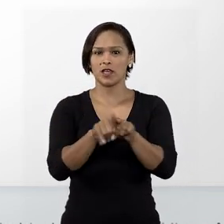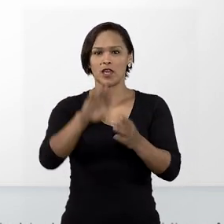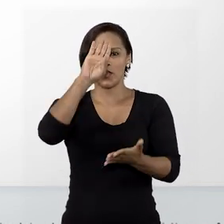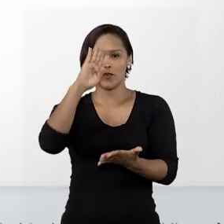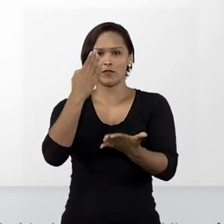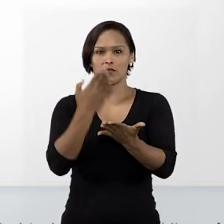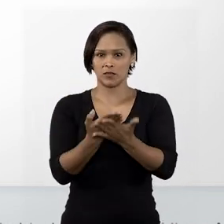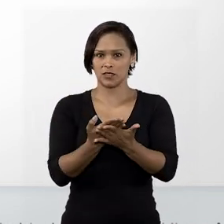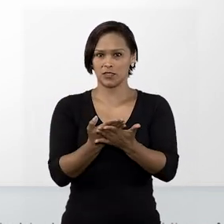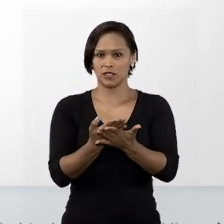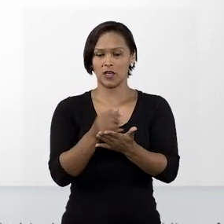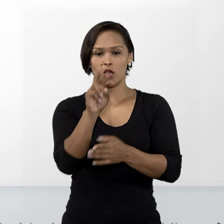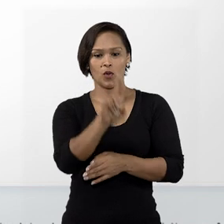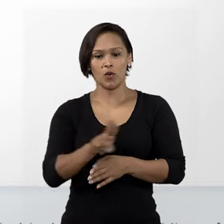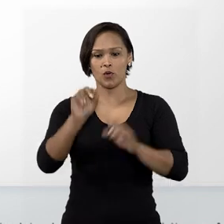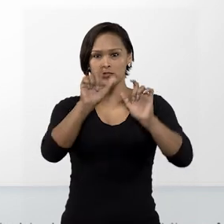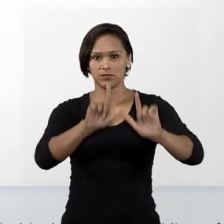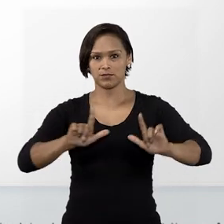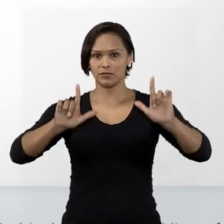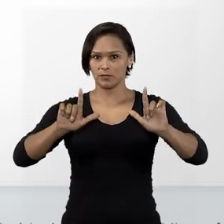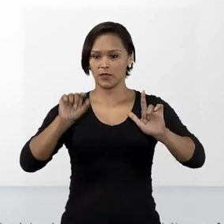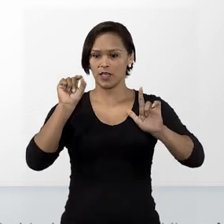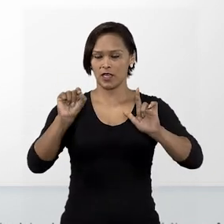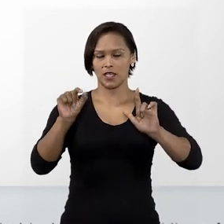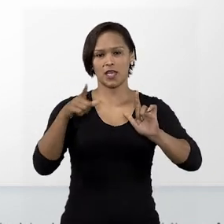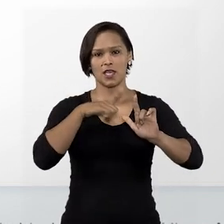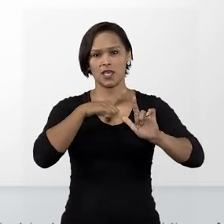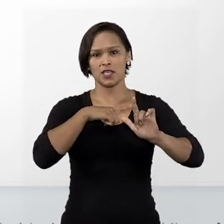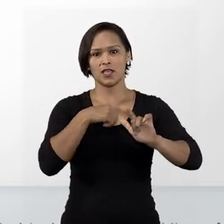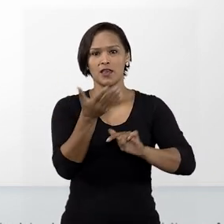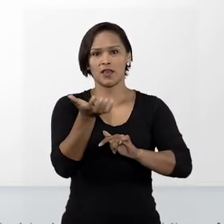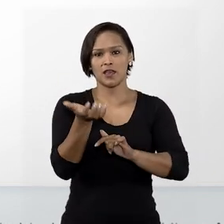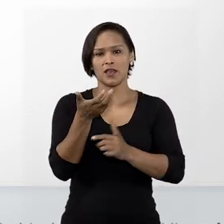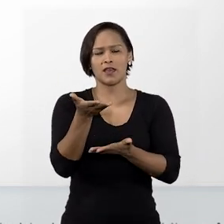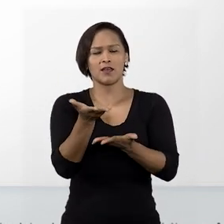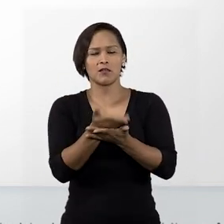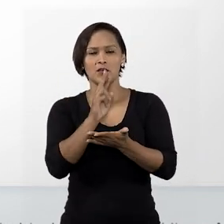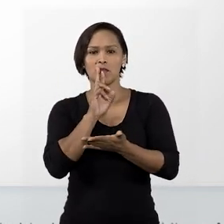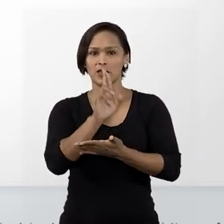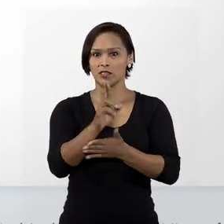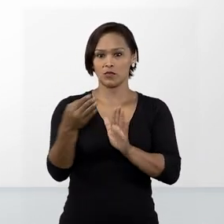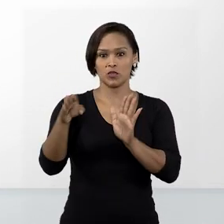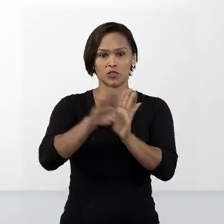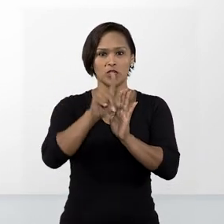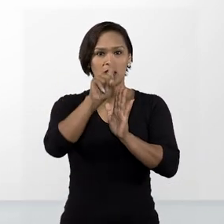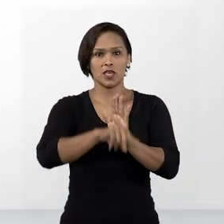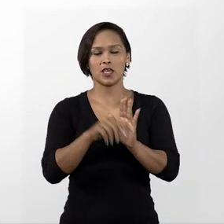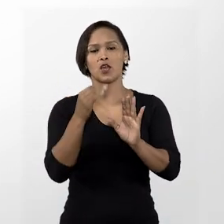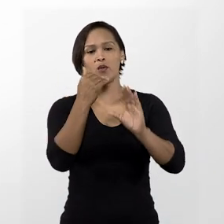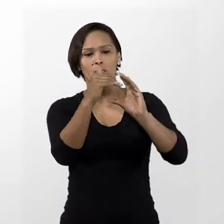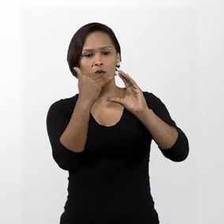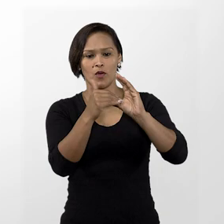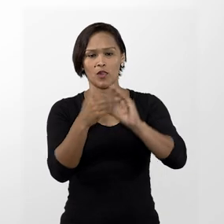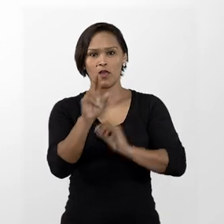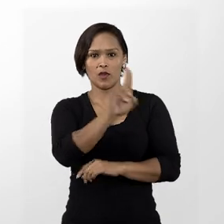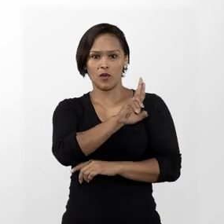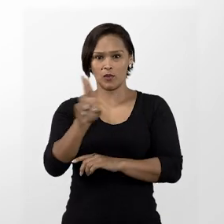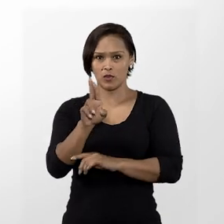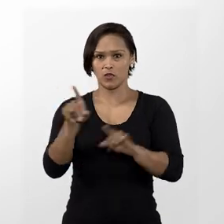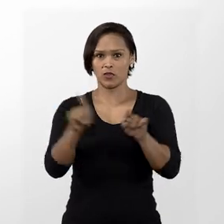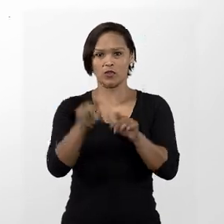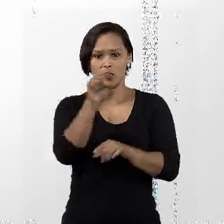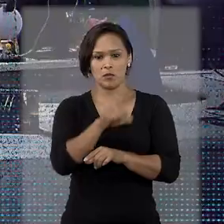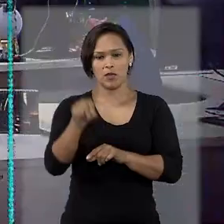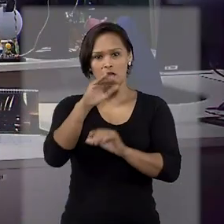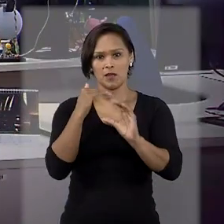confiabilidade, use esse espaço aqui. Caso deseje receber uma resposta, não deixe de colocar o seu nome